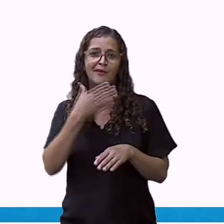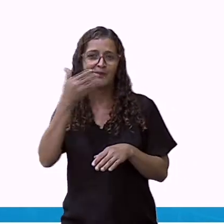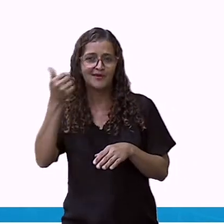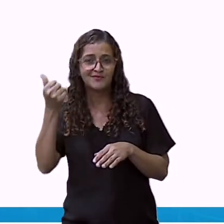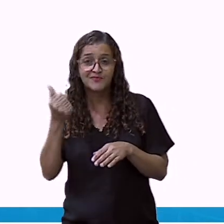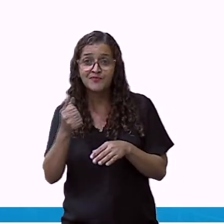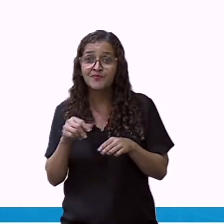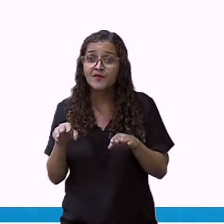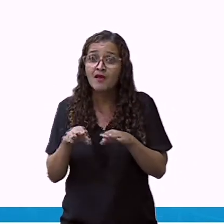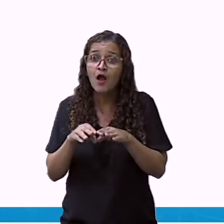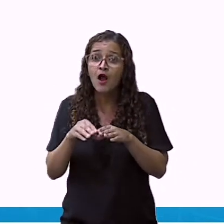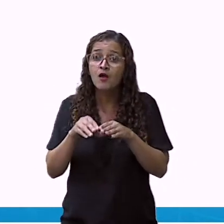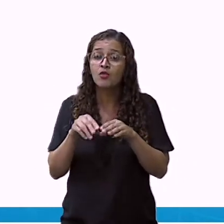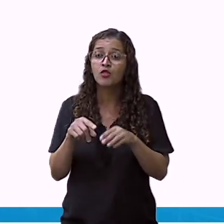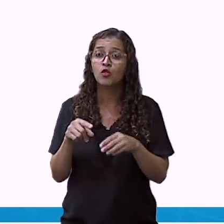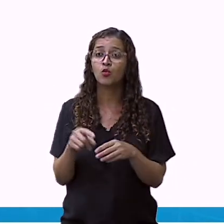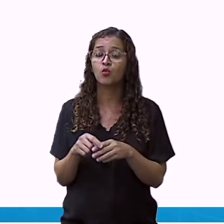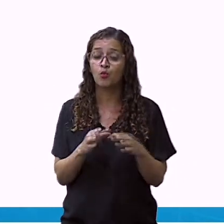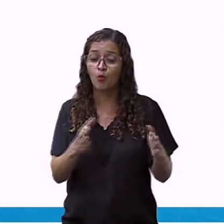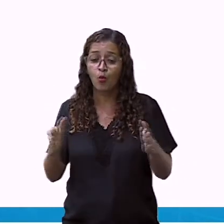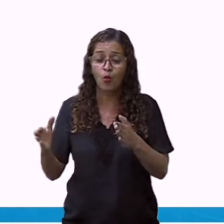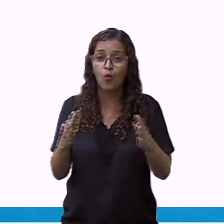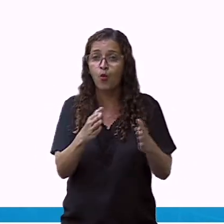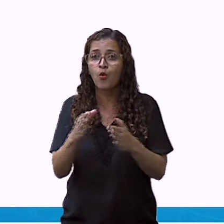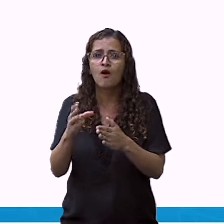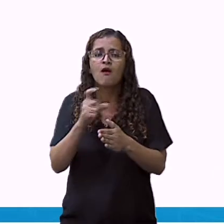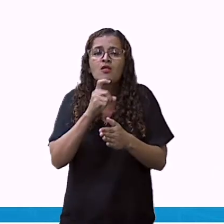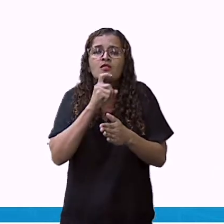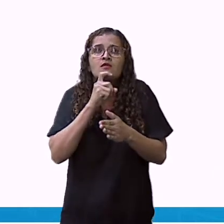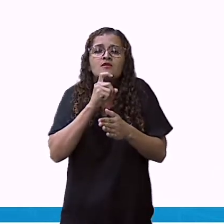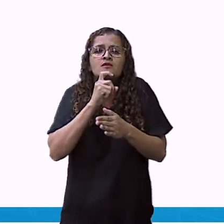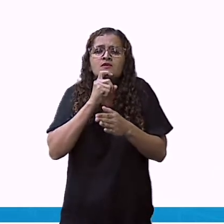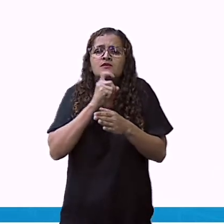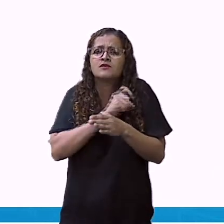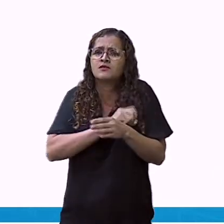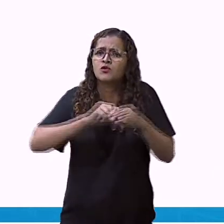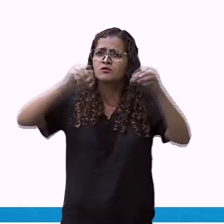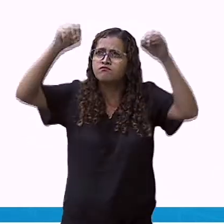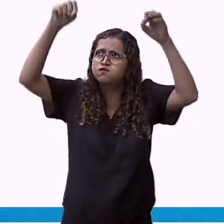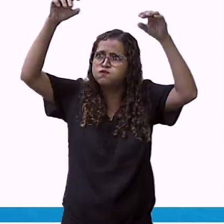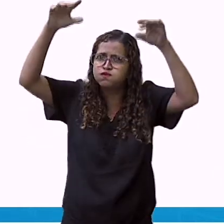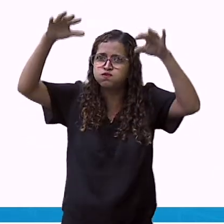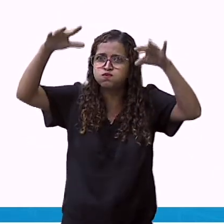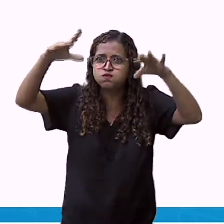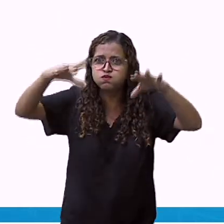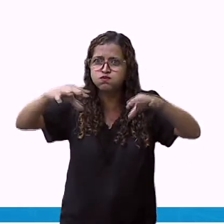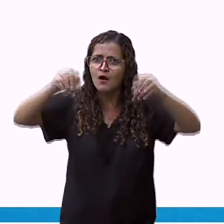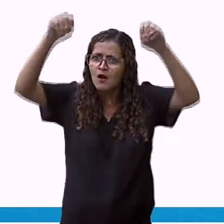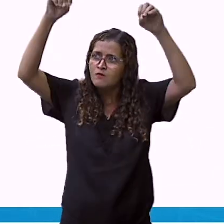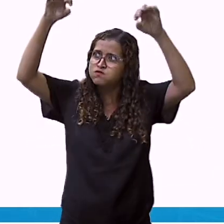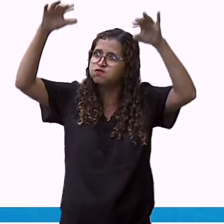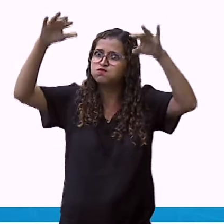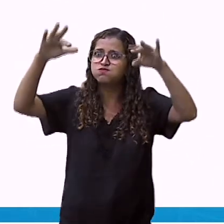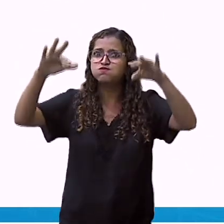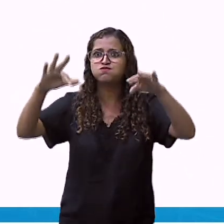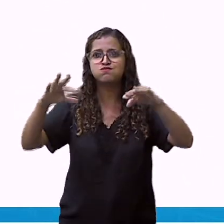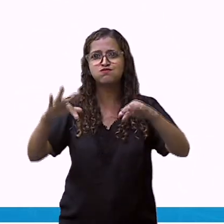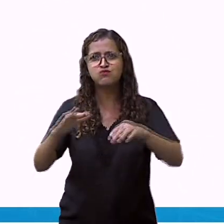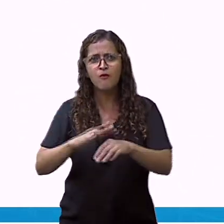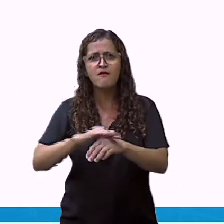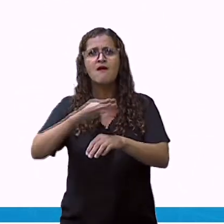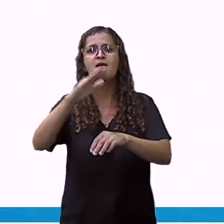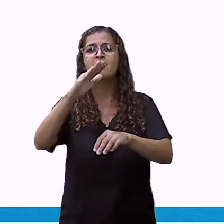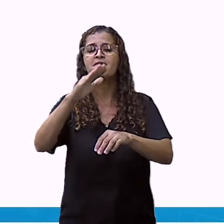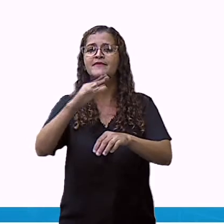frequente. É por conta do clima frio. Nós precisamos nos agasalhar para não